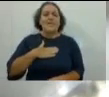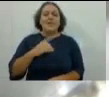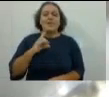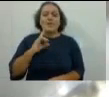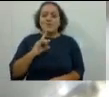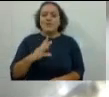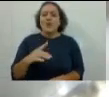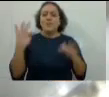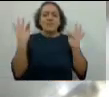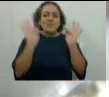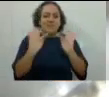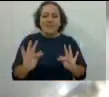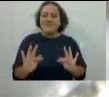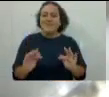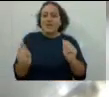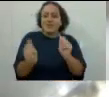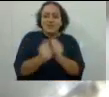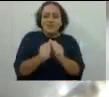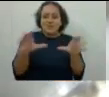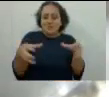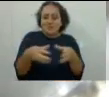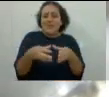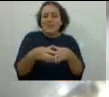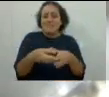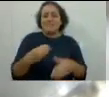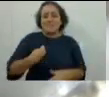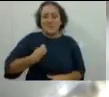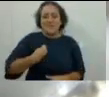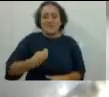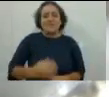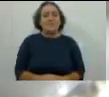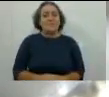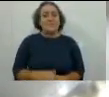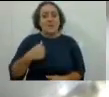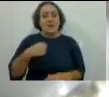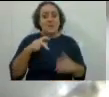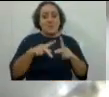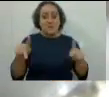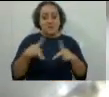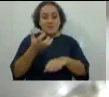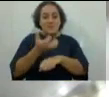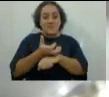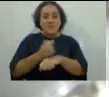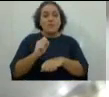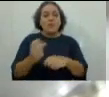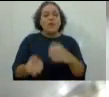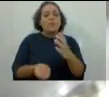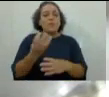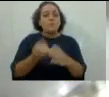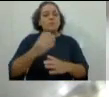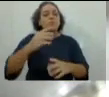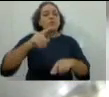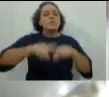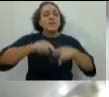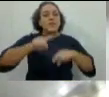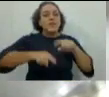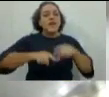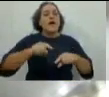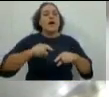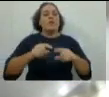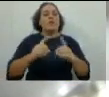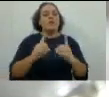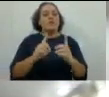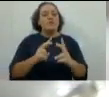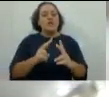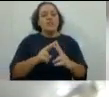tido só muita felicidade em participar, né? Bom, eu sou professor da disciplina chamada Produção de Materiales Digitais,